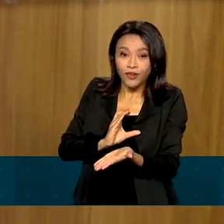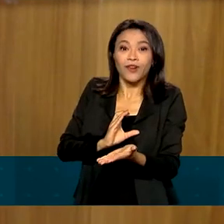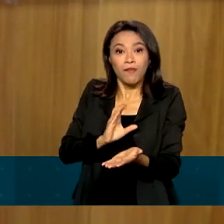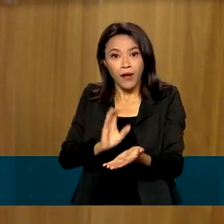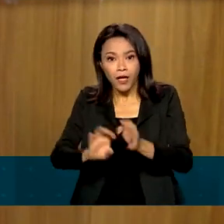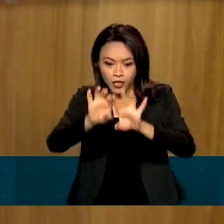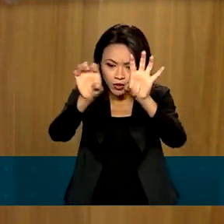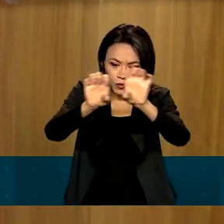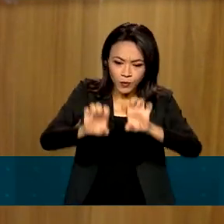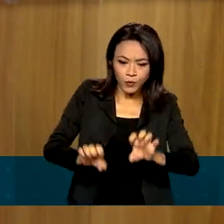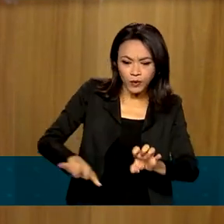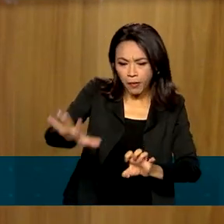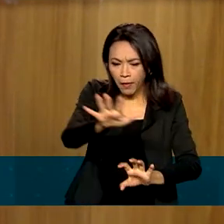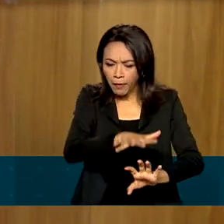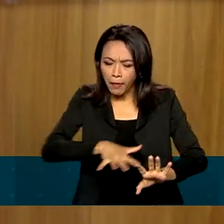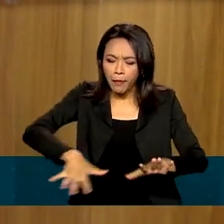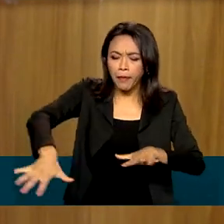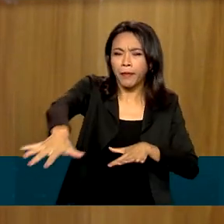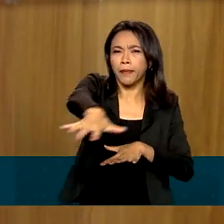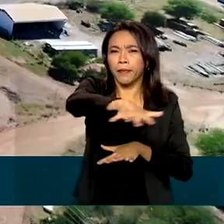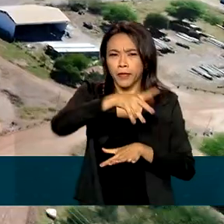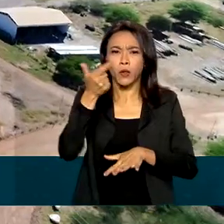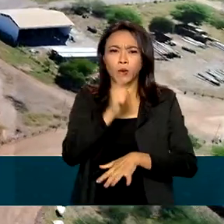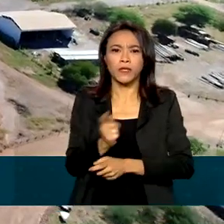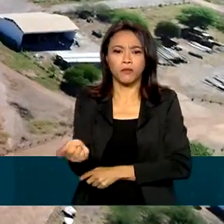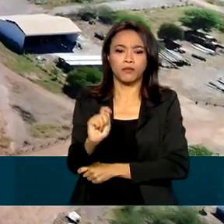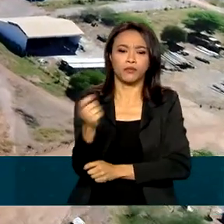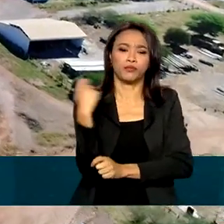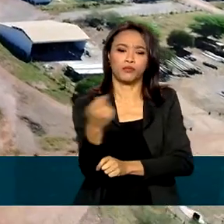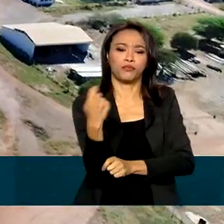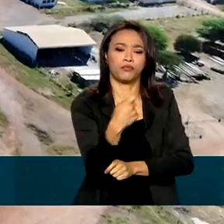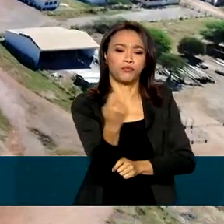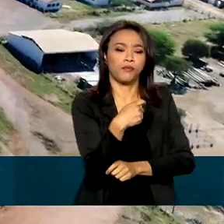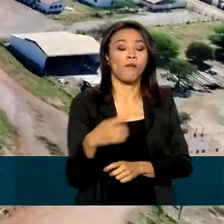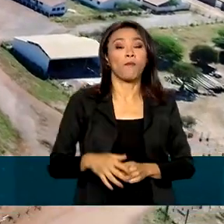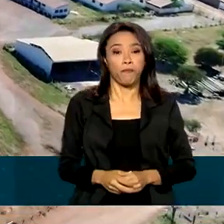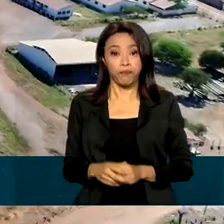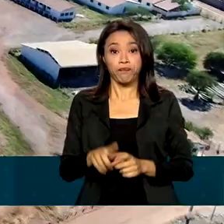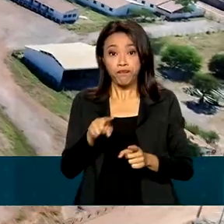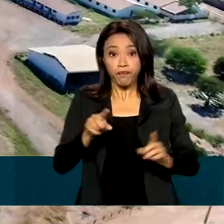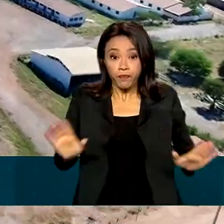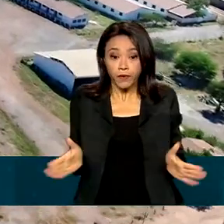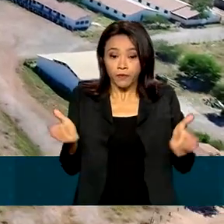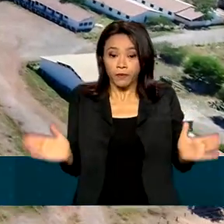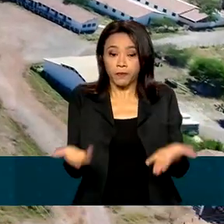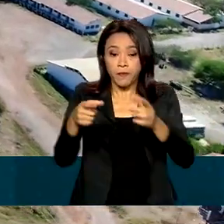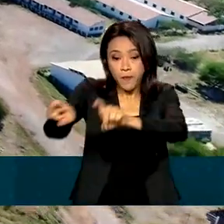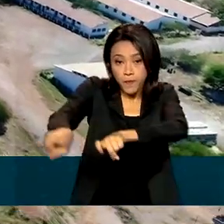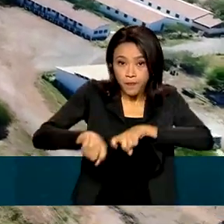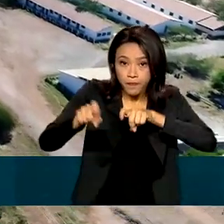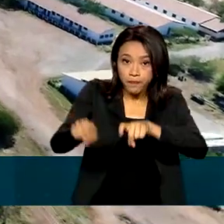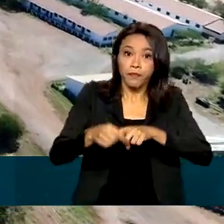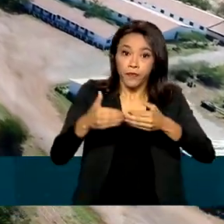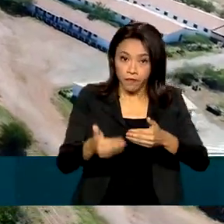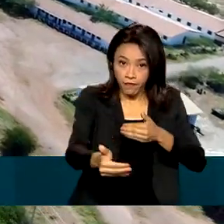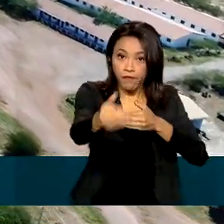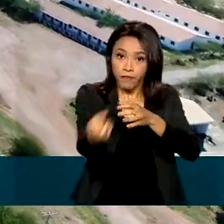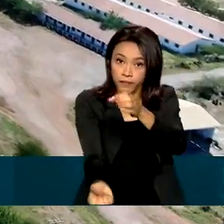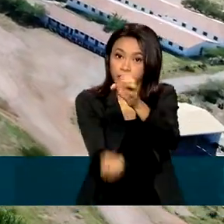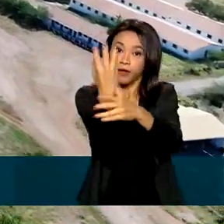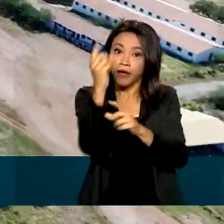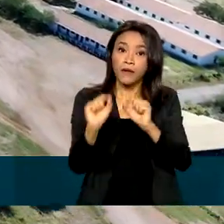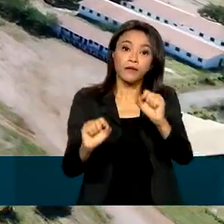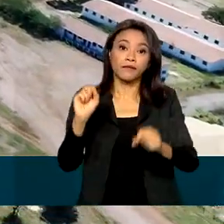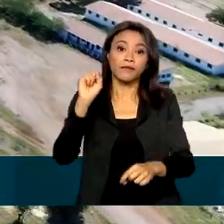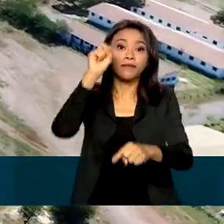infraestrutura, para que toda a área seja irrigada. Além do fomento às atividades agrícolas, também devem ser criadas oportunidades